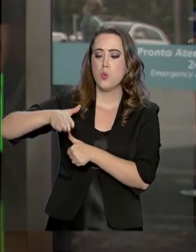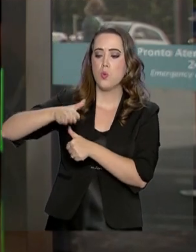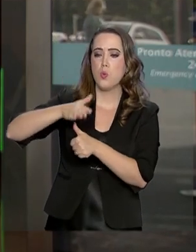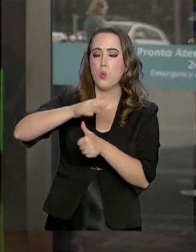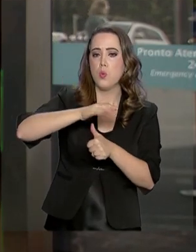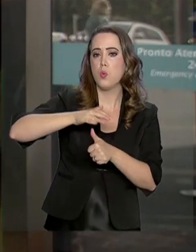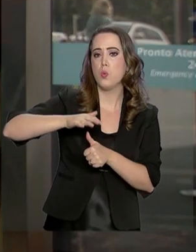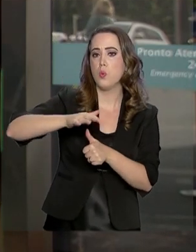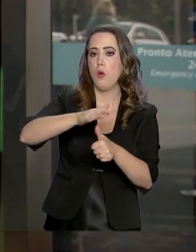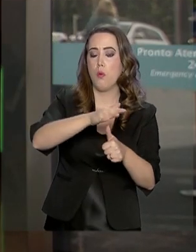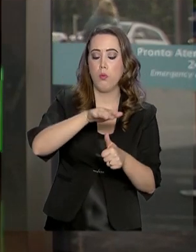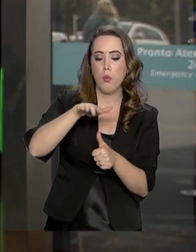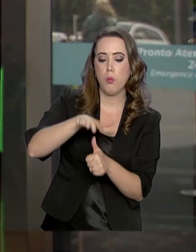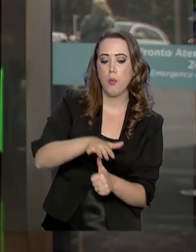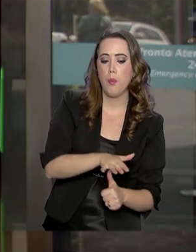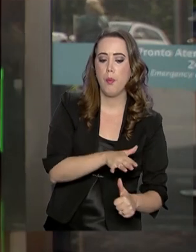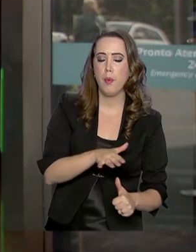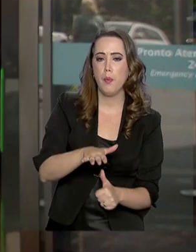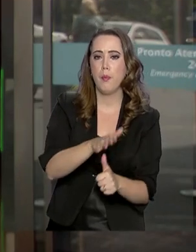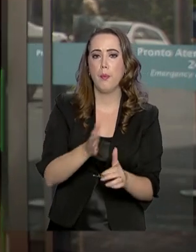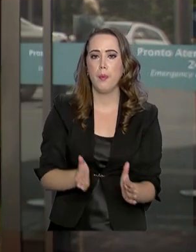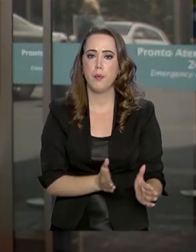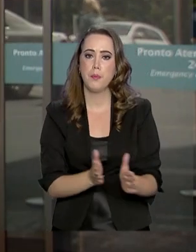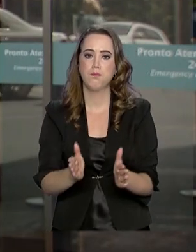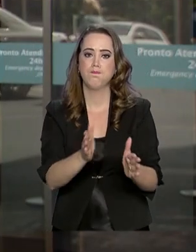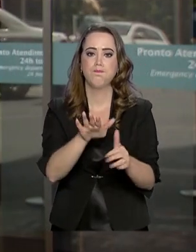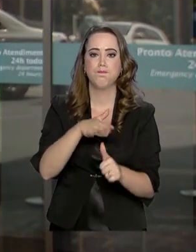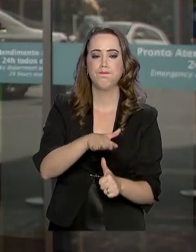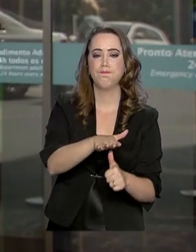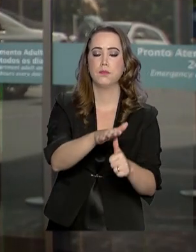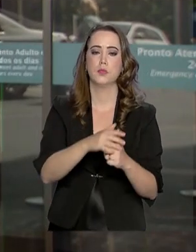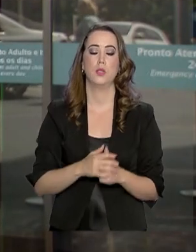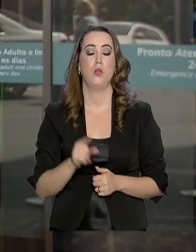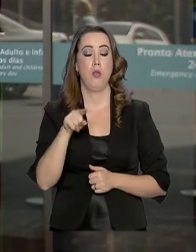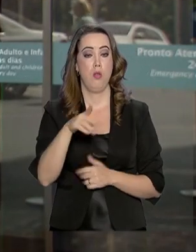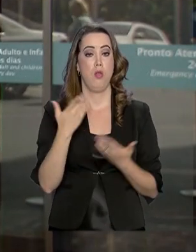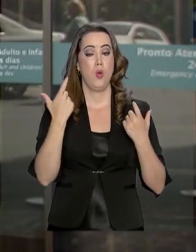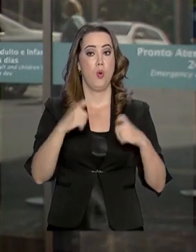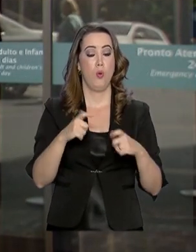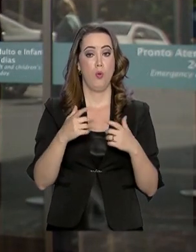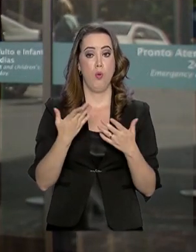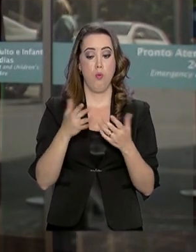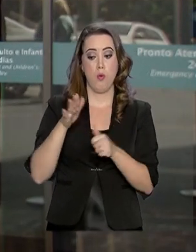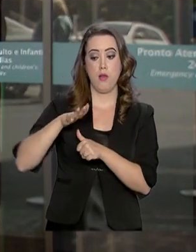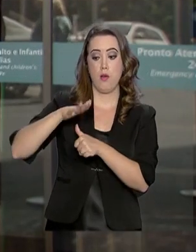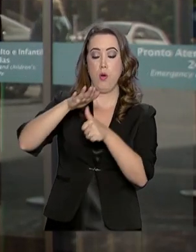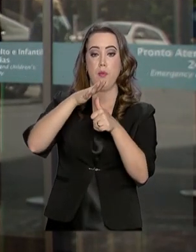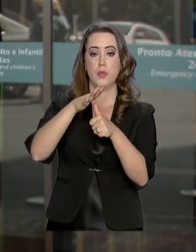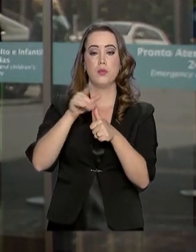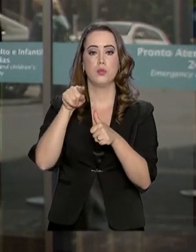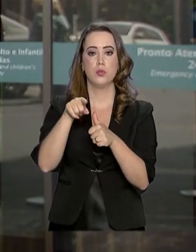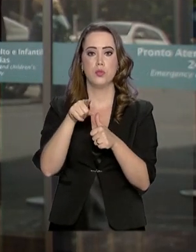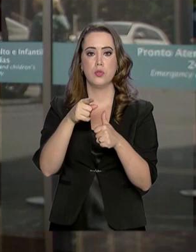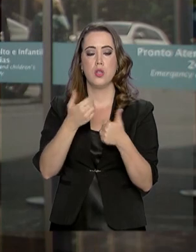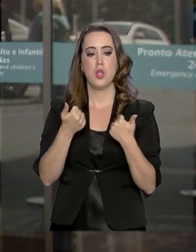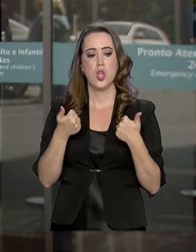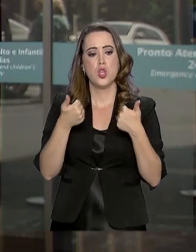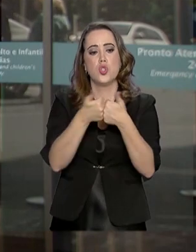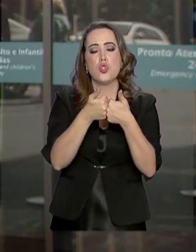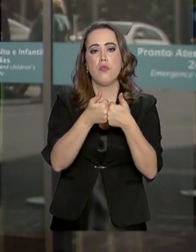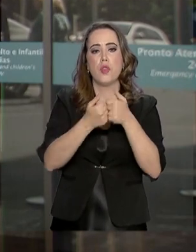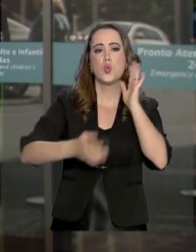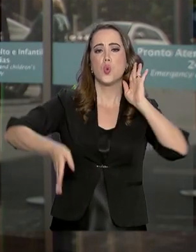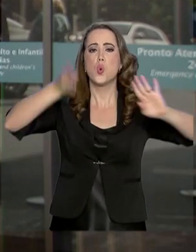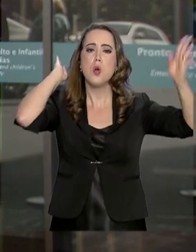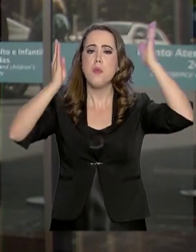liga a capital às principais rodovias do estado. O helicóptero onde o jornalista estava se chocou contra uma